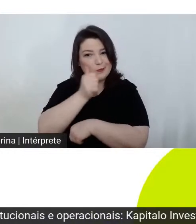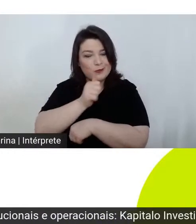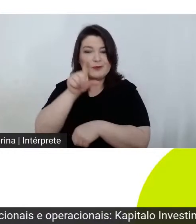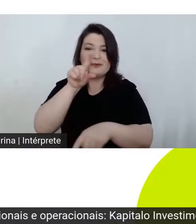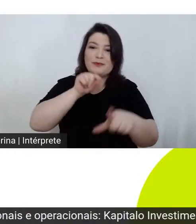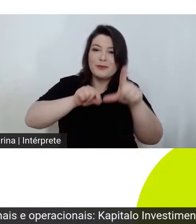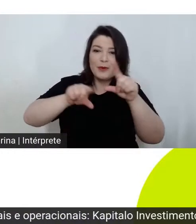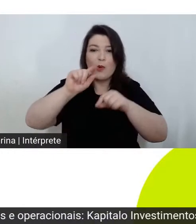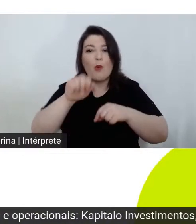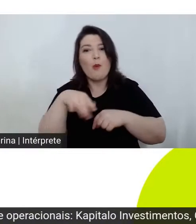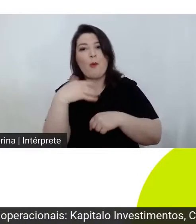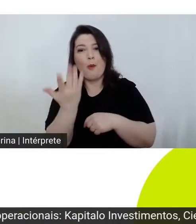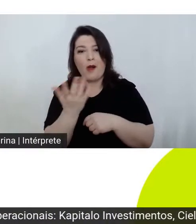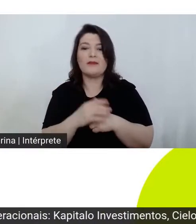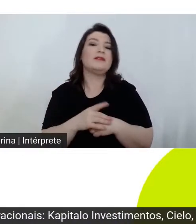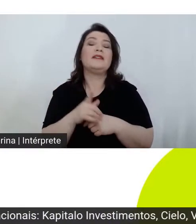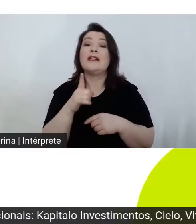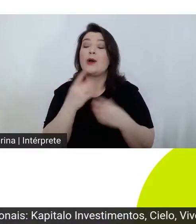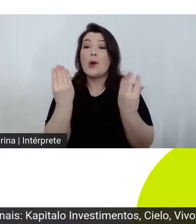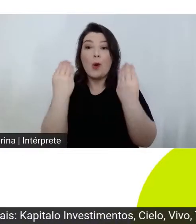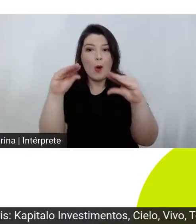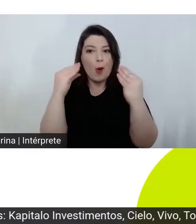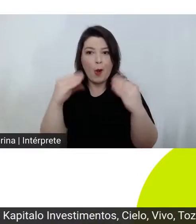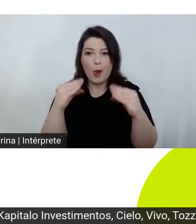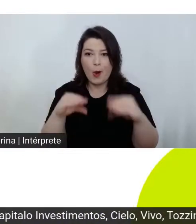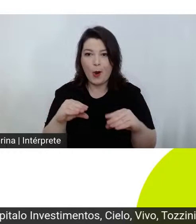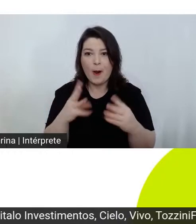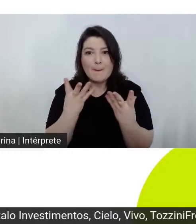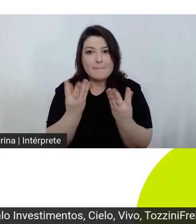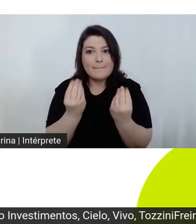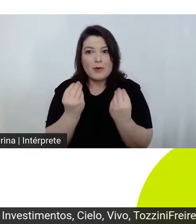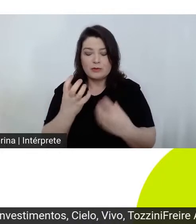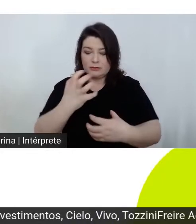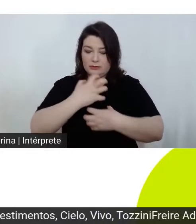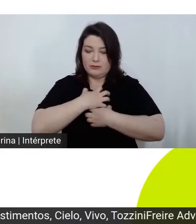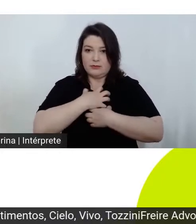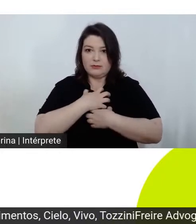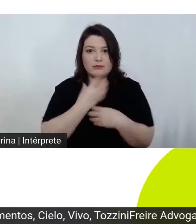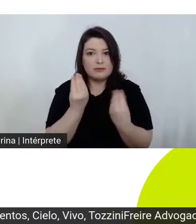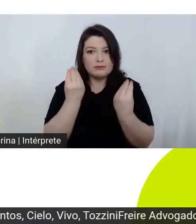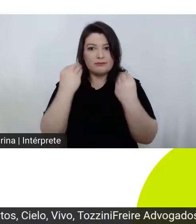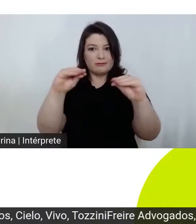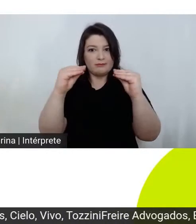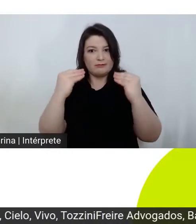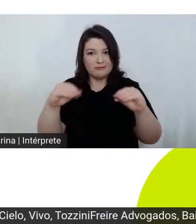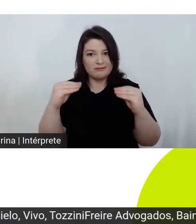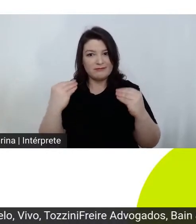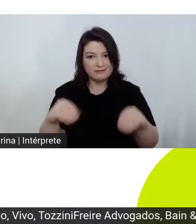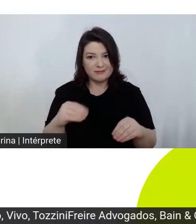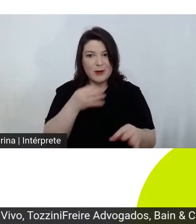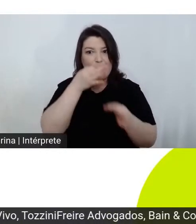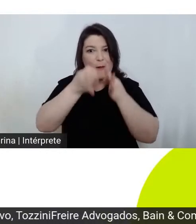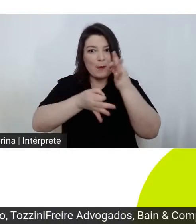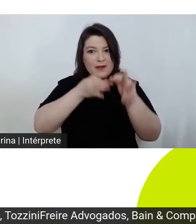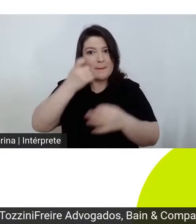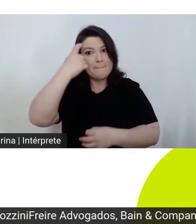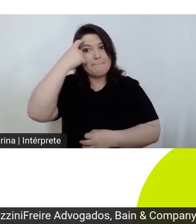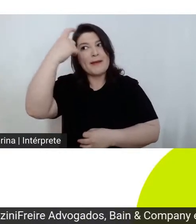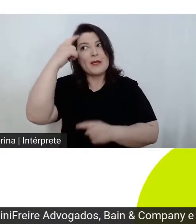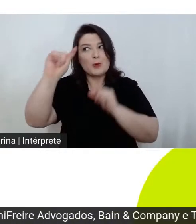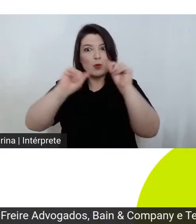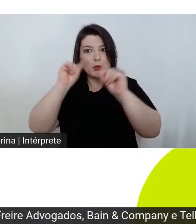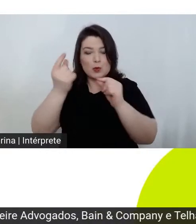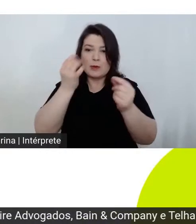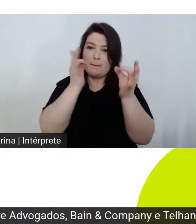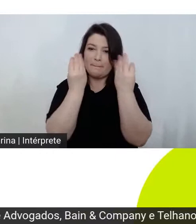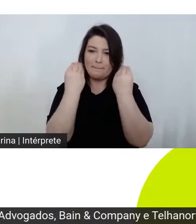expressões aqui nos comentários e falam o que pensam, nem sempre